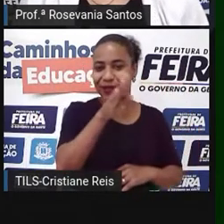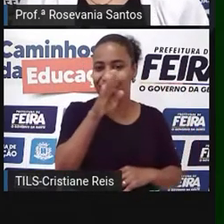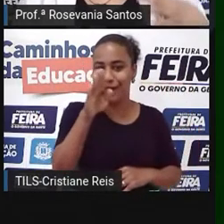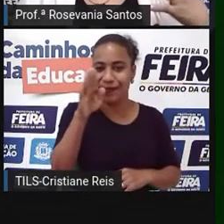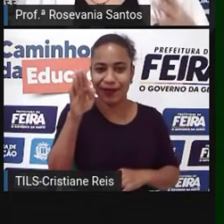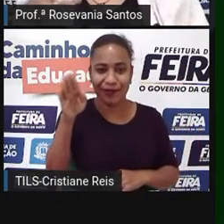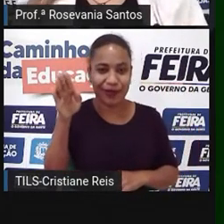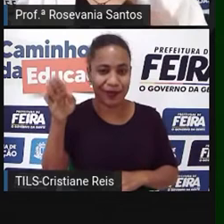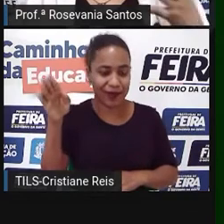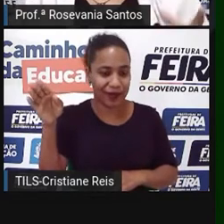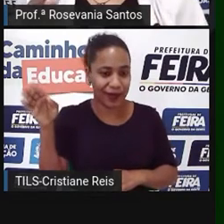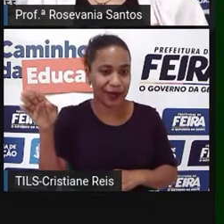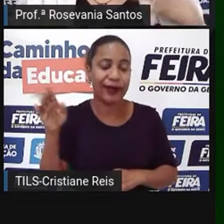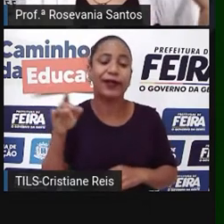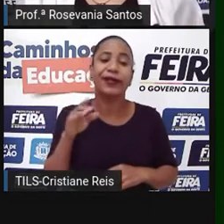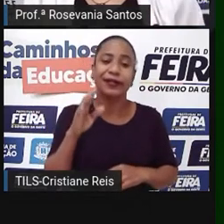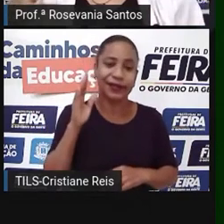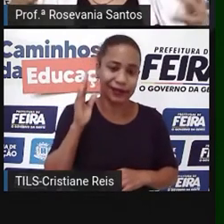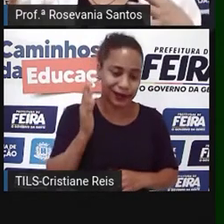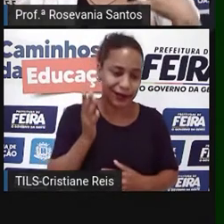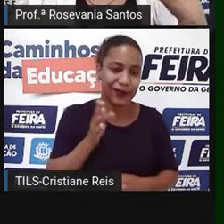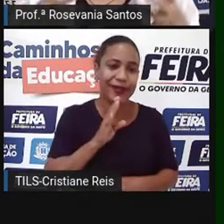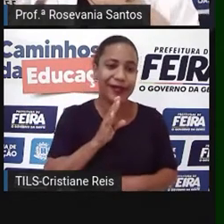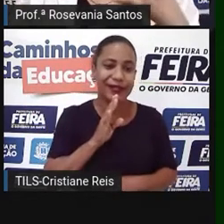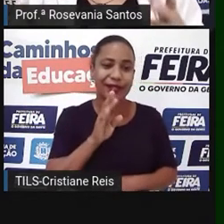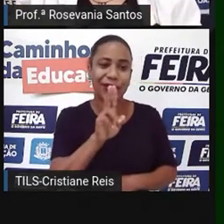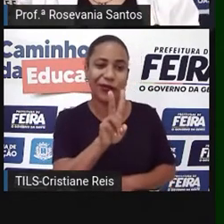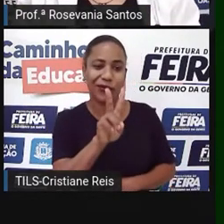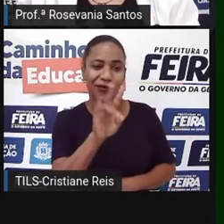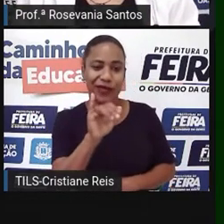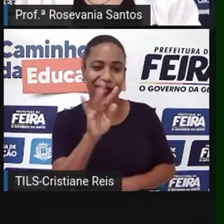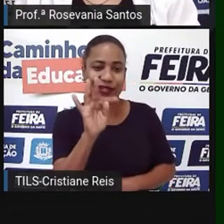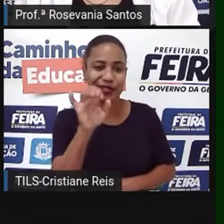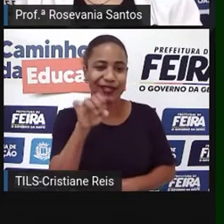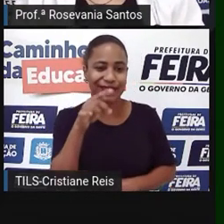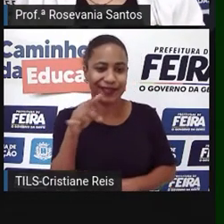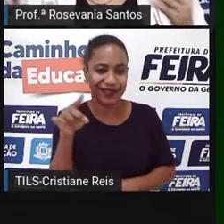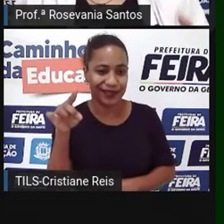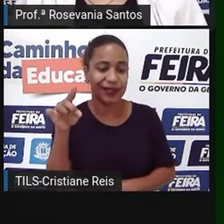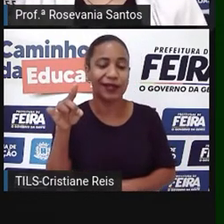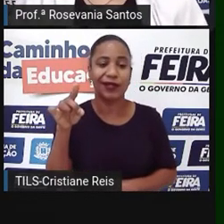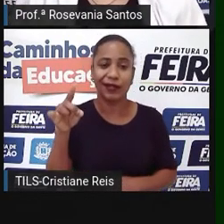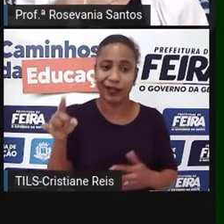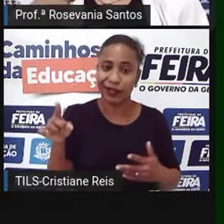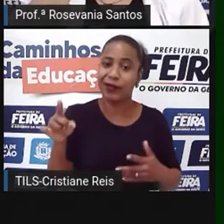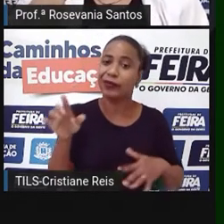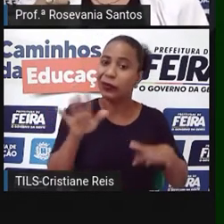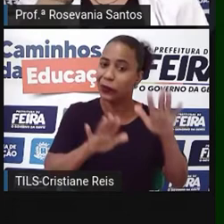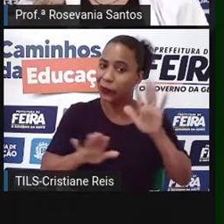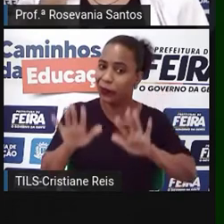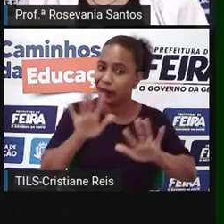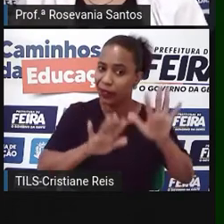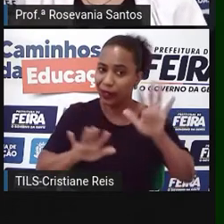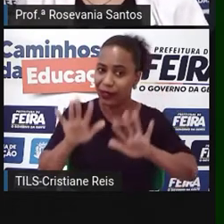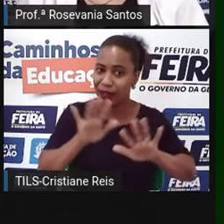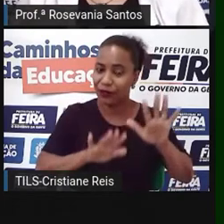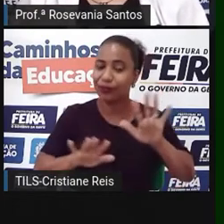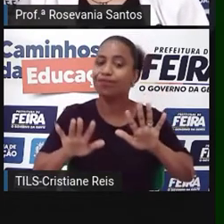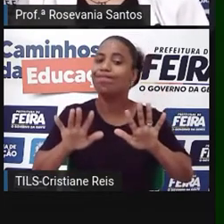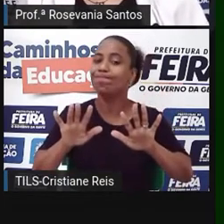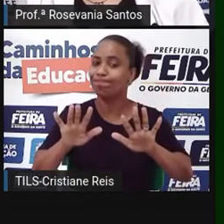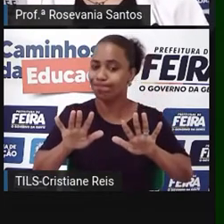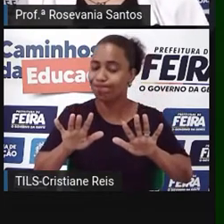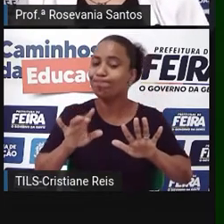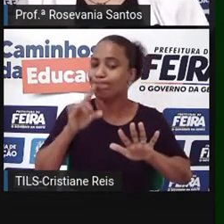compensação, a gente sabe, né? Por filme, a tem uma série de coisas aí que tem que tomar um pouquinho de cuidado, né? Aí nessa região do mundo.